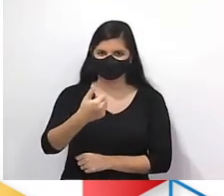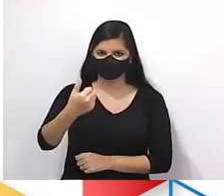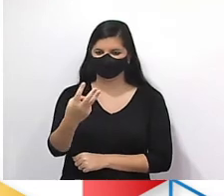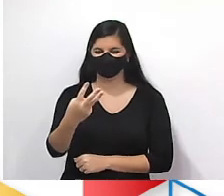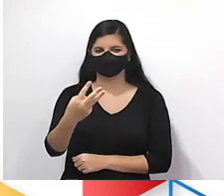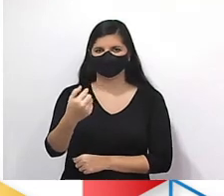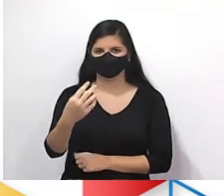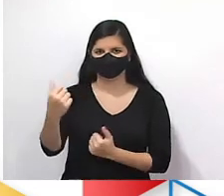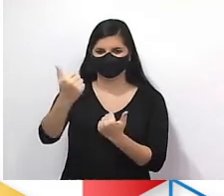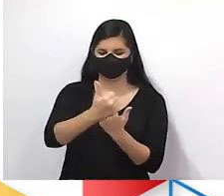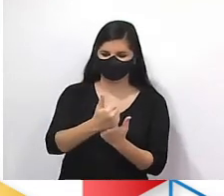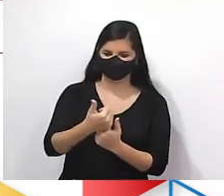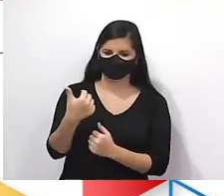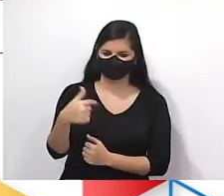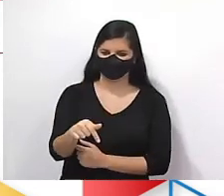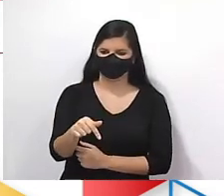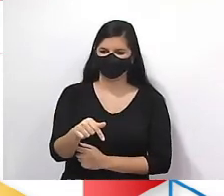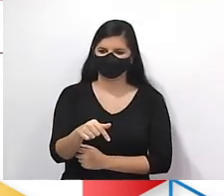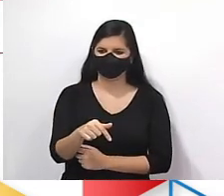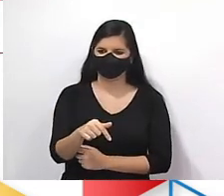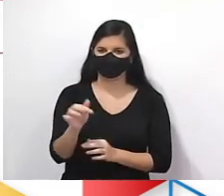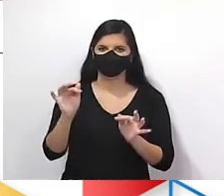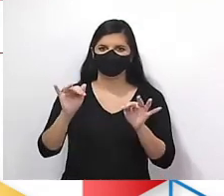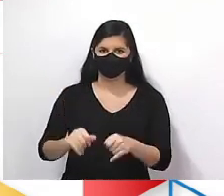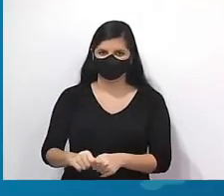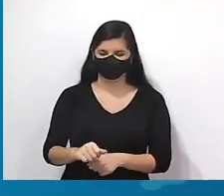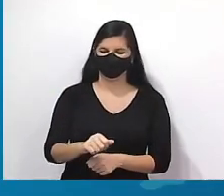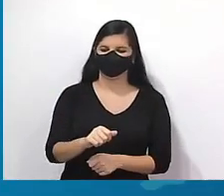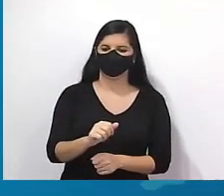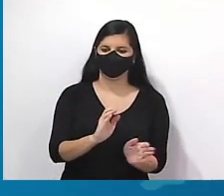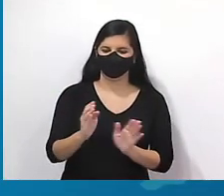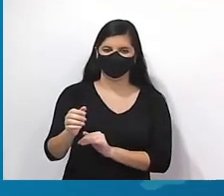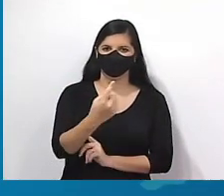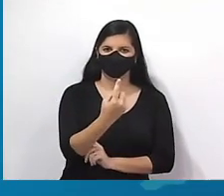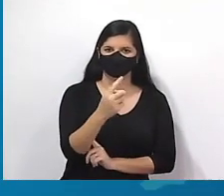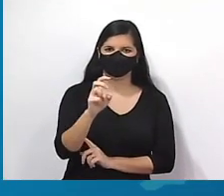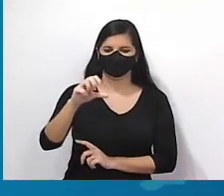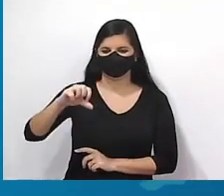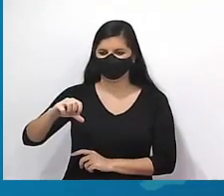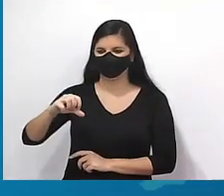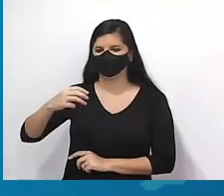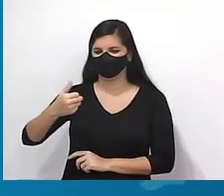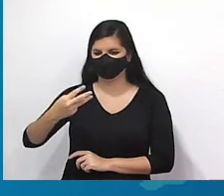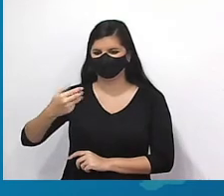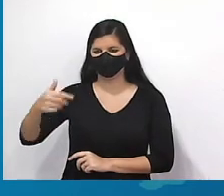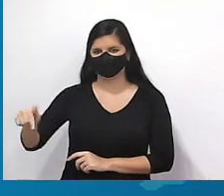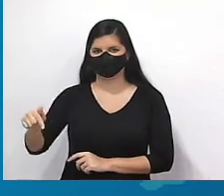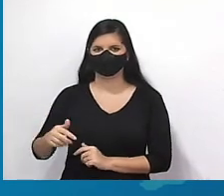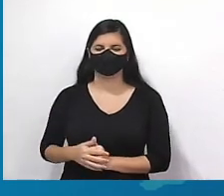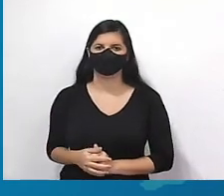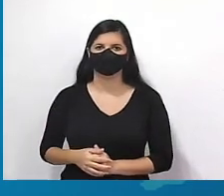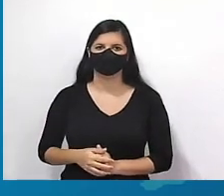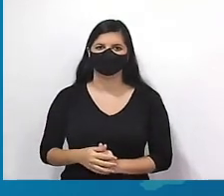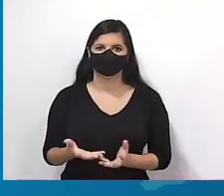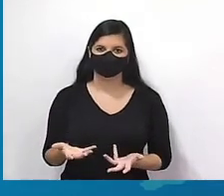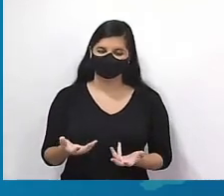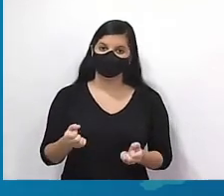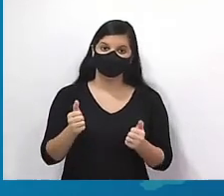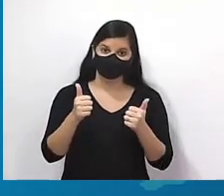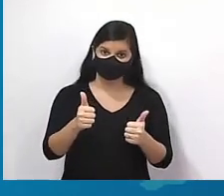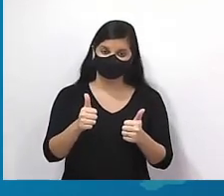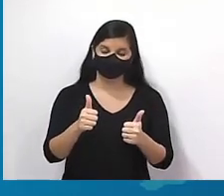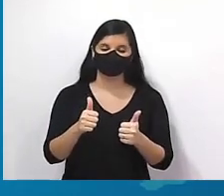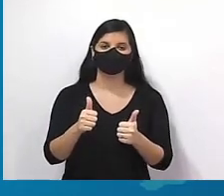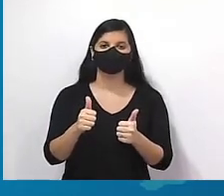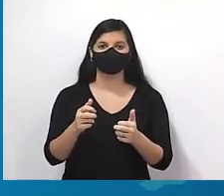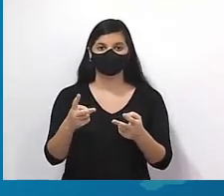13. 4 mais 13, 17. E aí fechamos também a sequência 1, 5, 9, 13, 17. Tá tranquilo até aí?